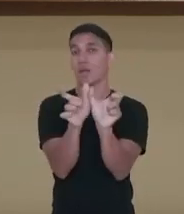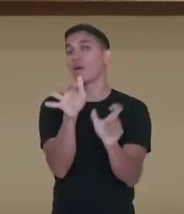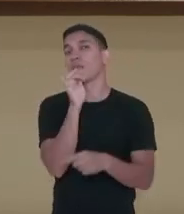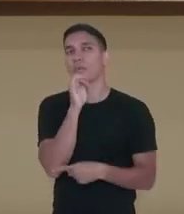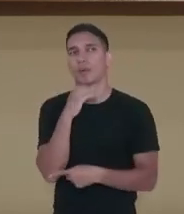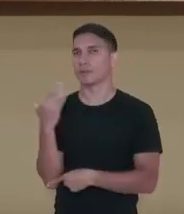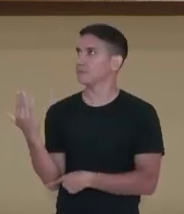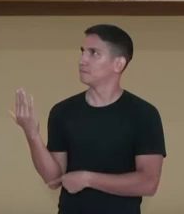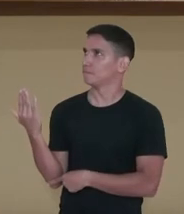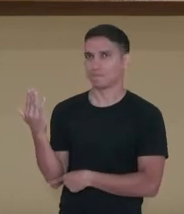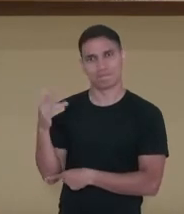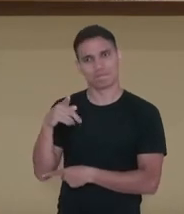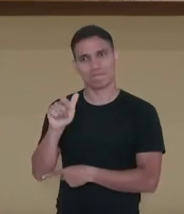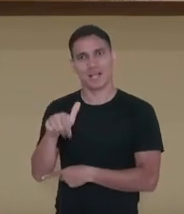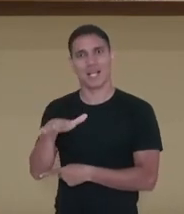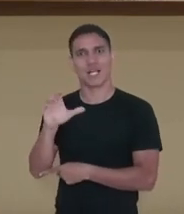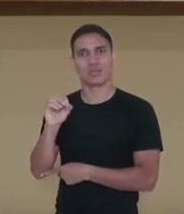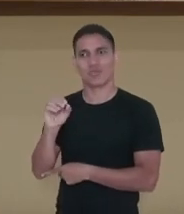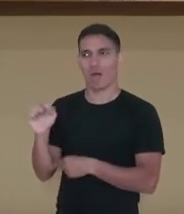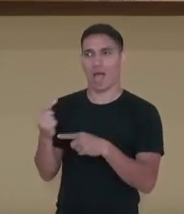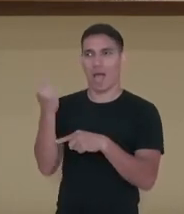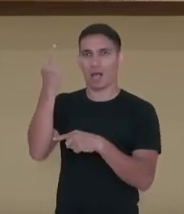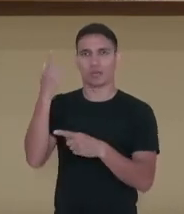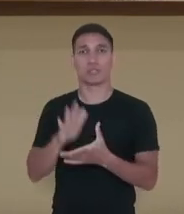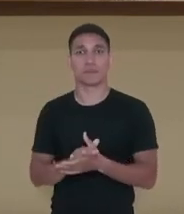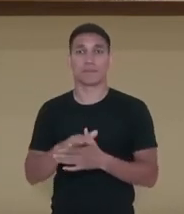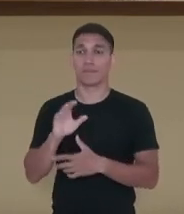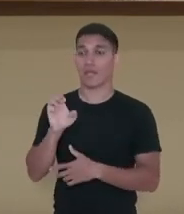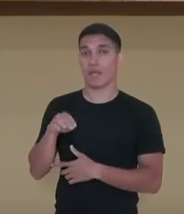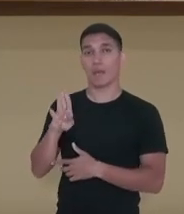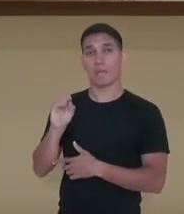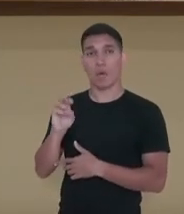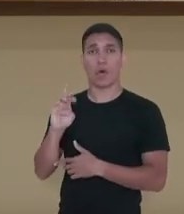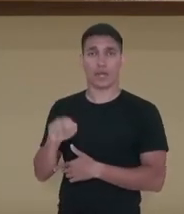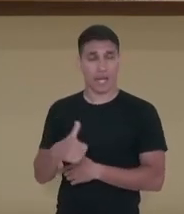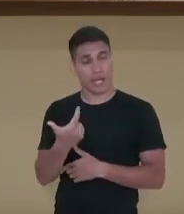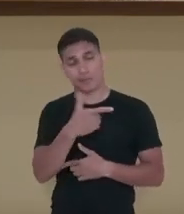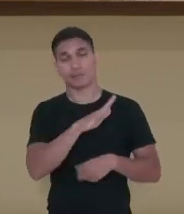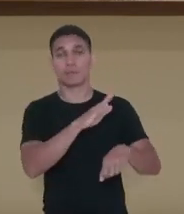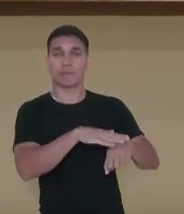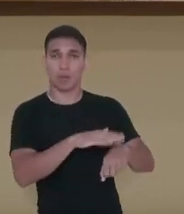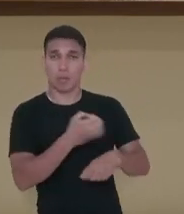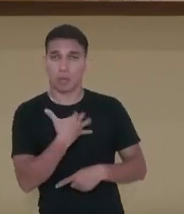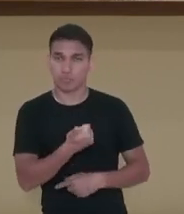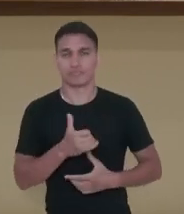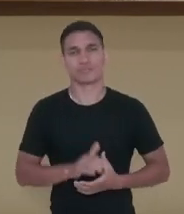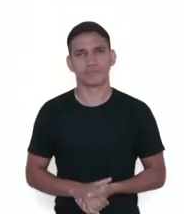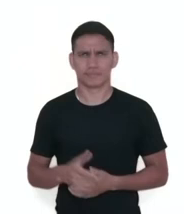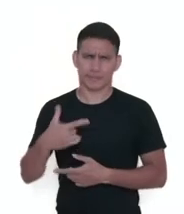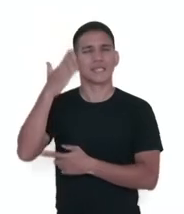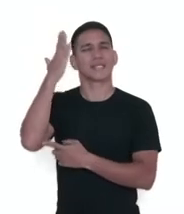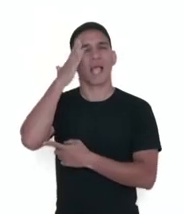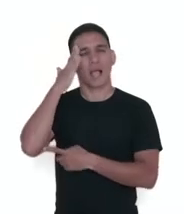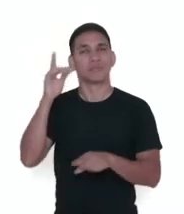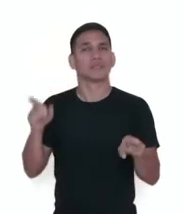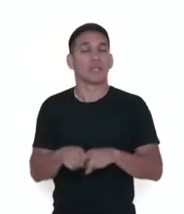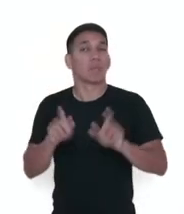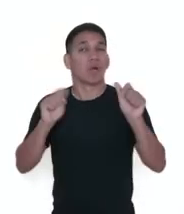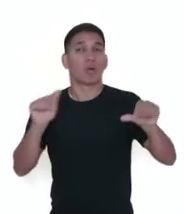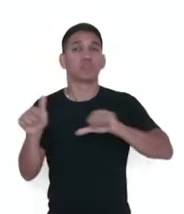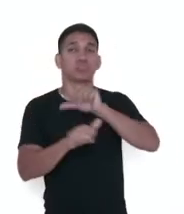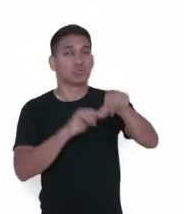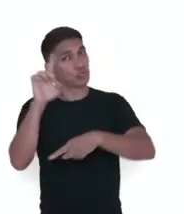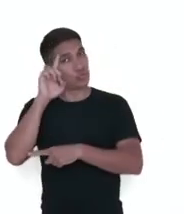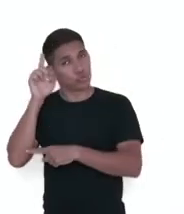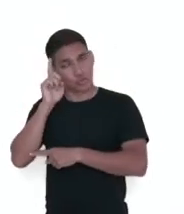planalto, que é plano mais alto, embora, que quer dizer em boa hora. Sabiam que podem mudar o dia a